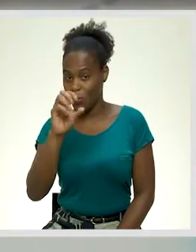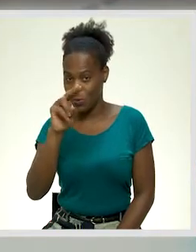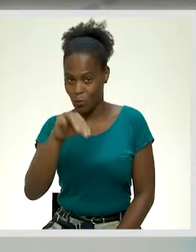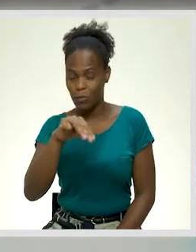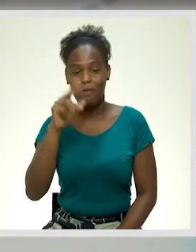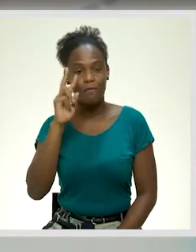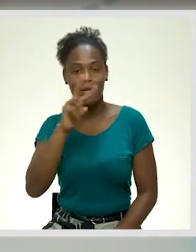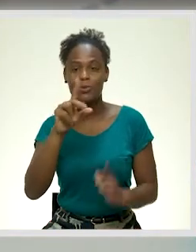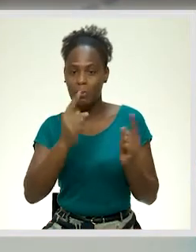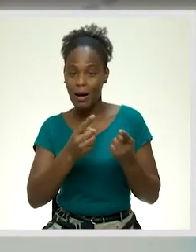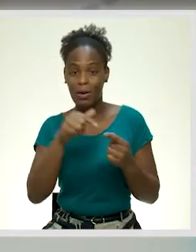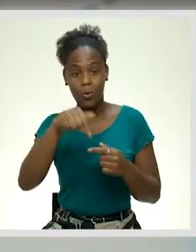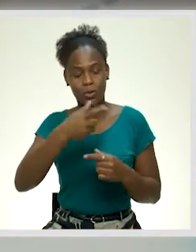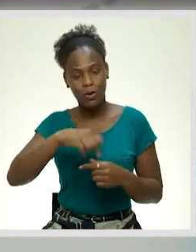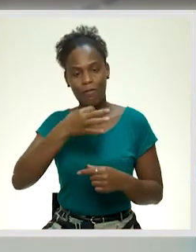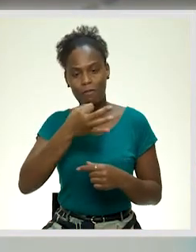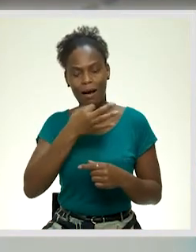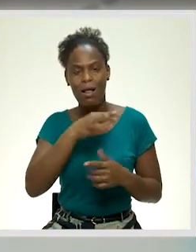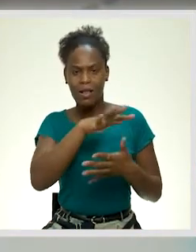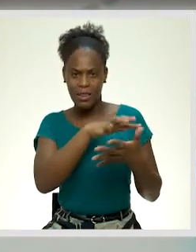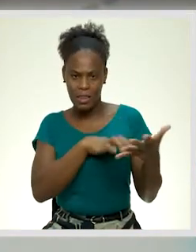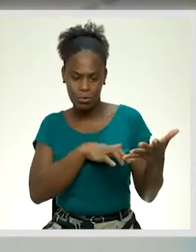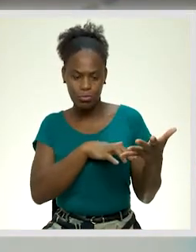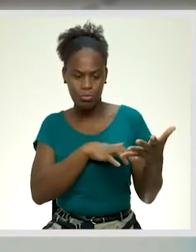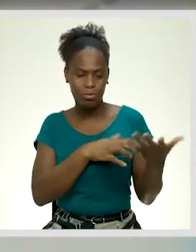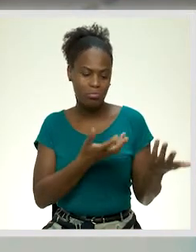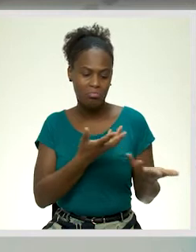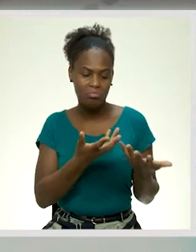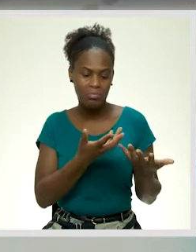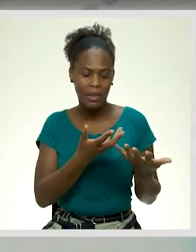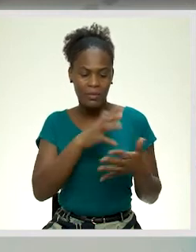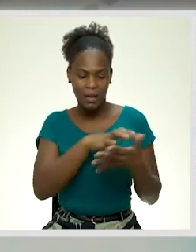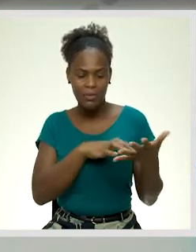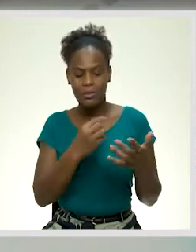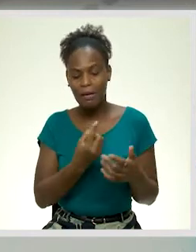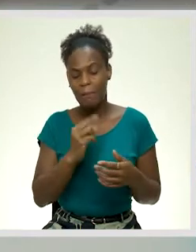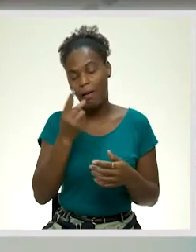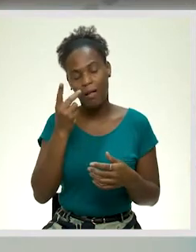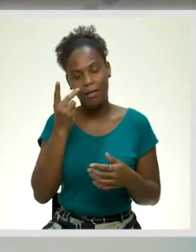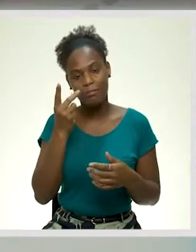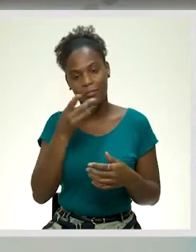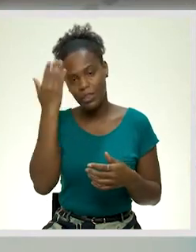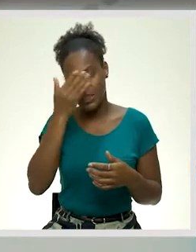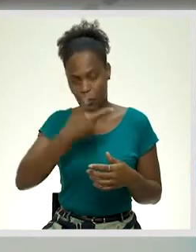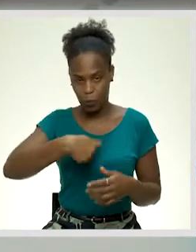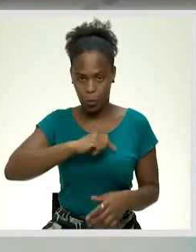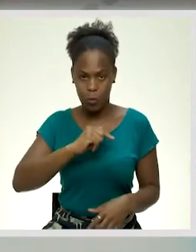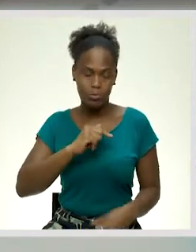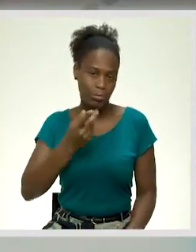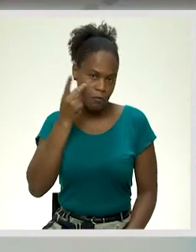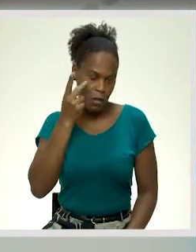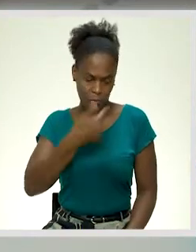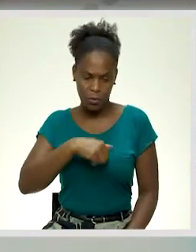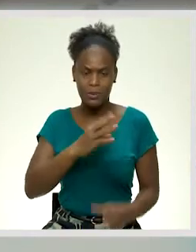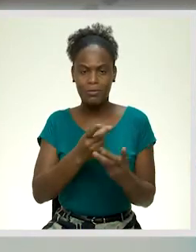falar de textos utilitários. Aqueles textos que nos servem no nosso dia a dia, para a nossa vida, para resolver algumas